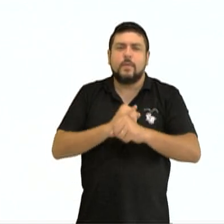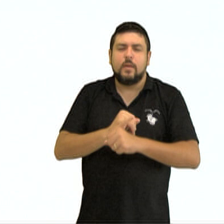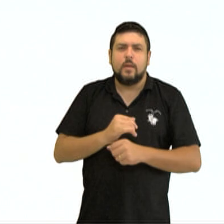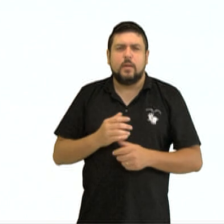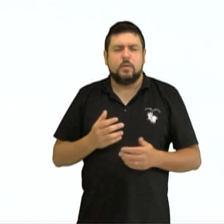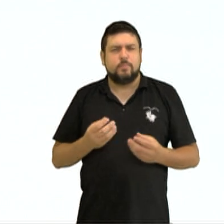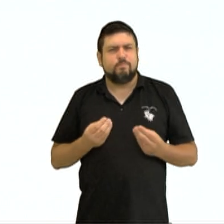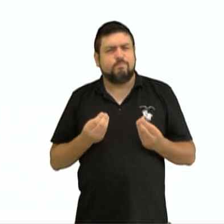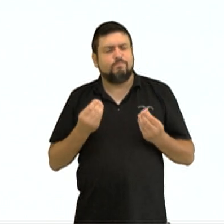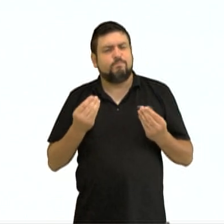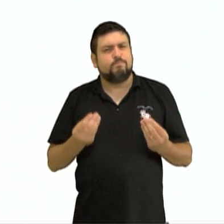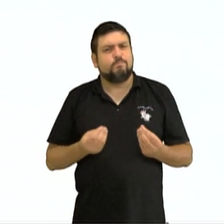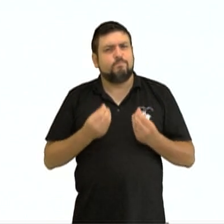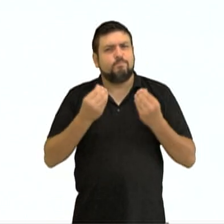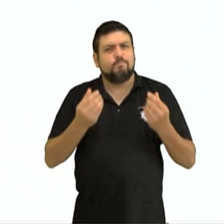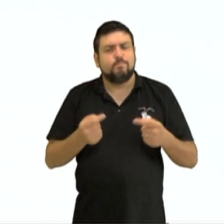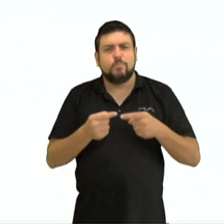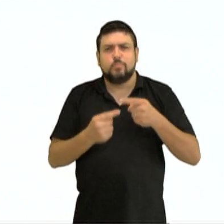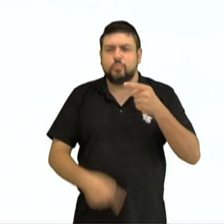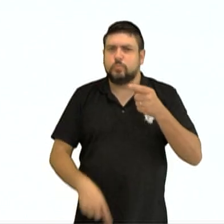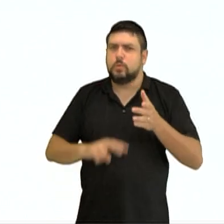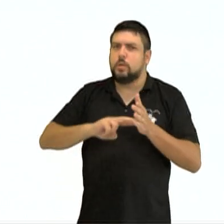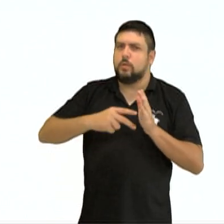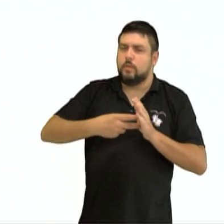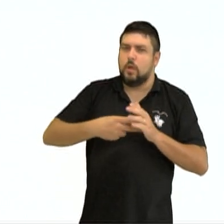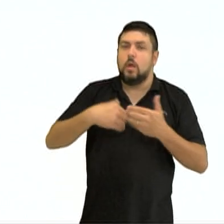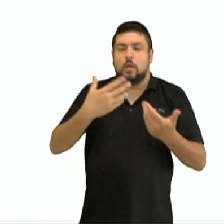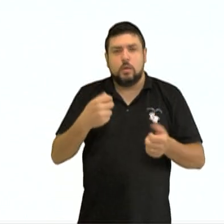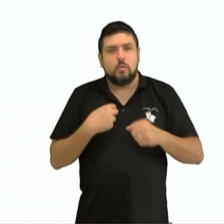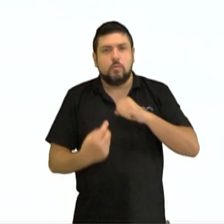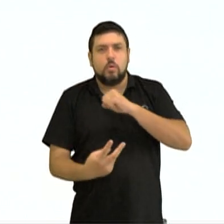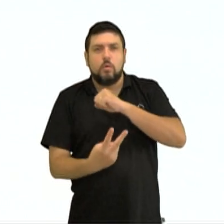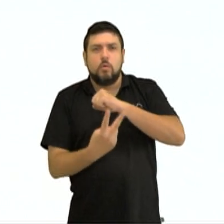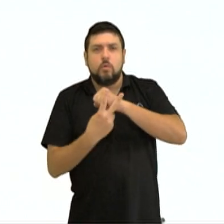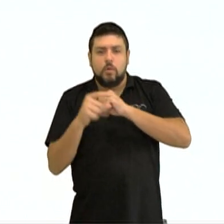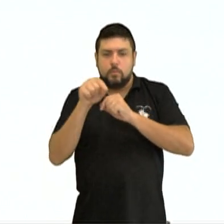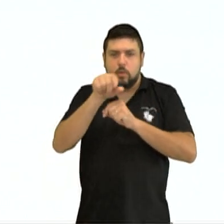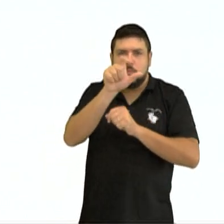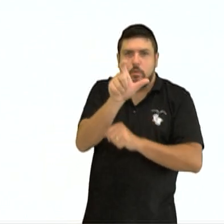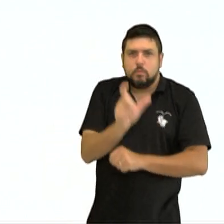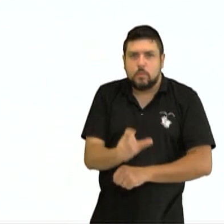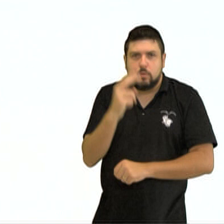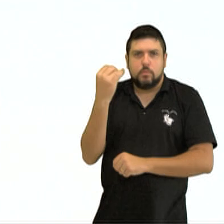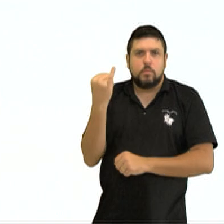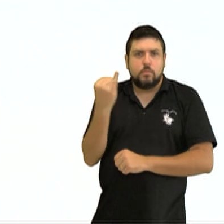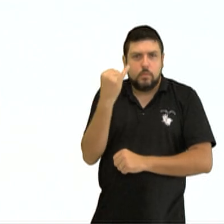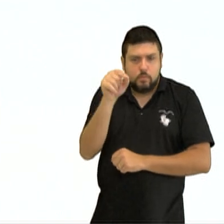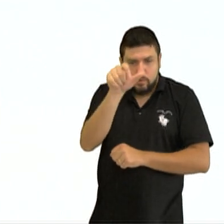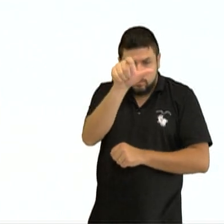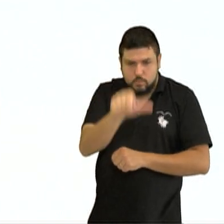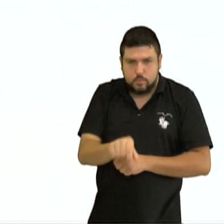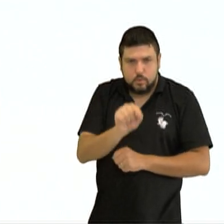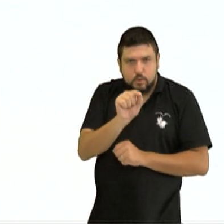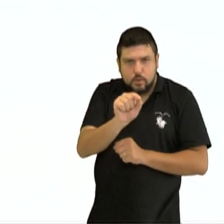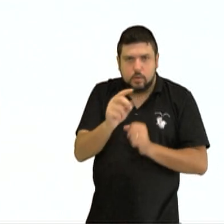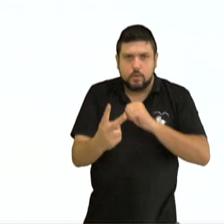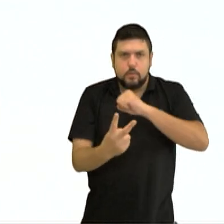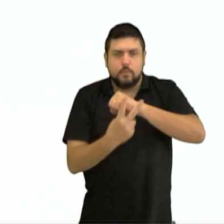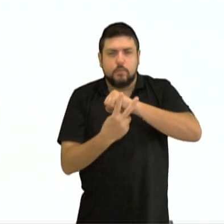completamente o significado. Por isso, o verbo é o núcleo do predicado. Então, o predicado é verbal.